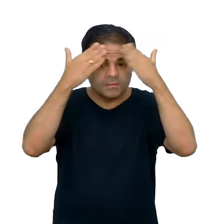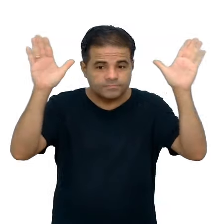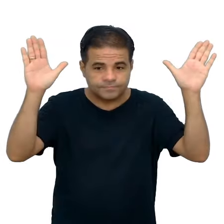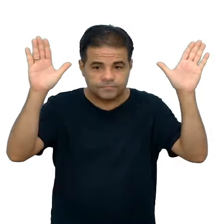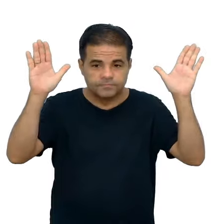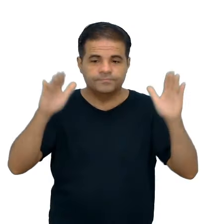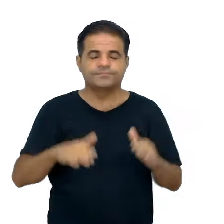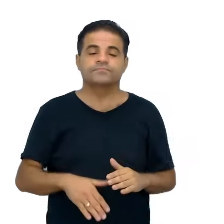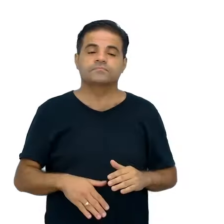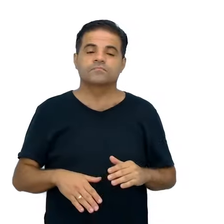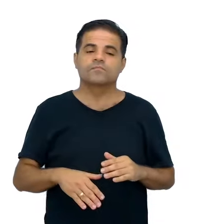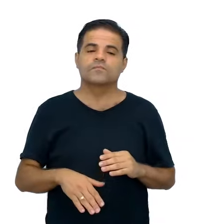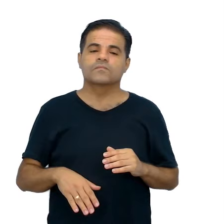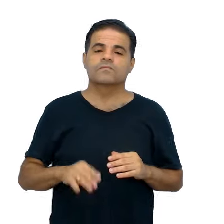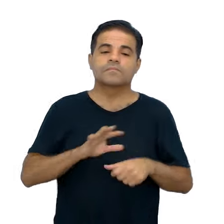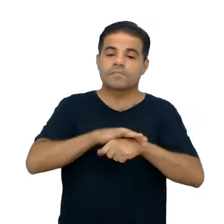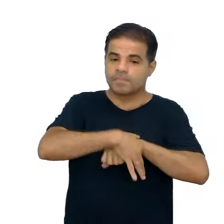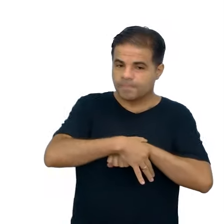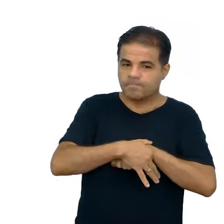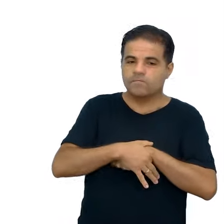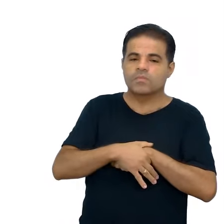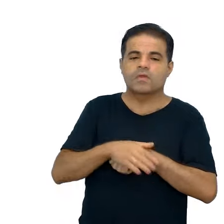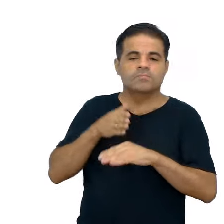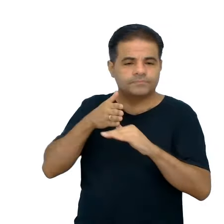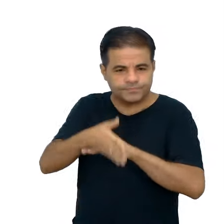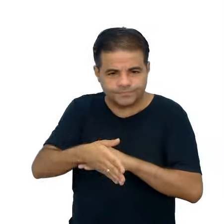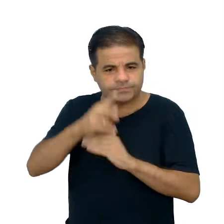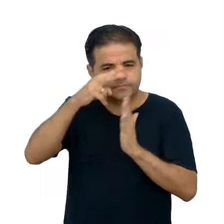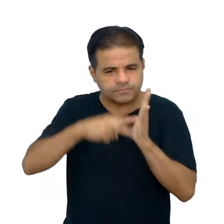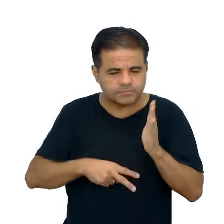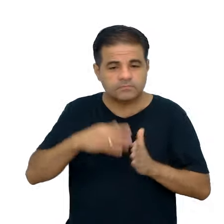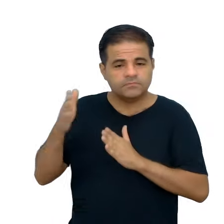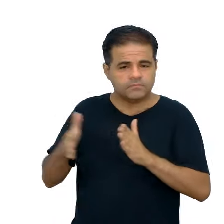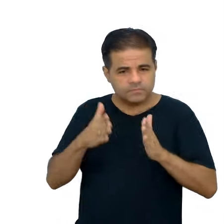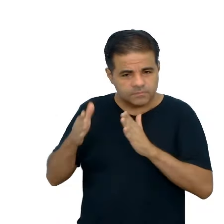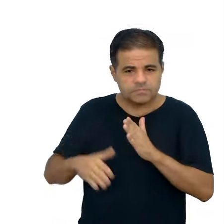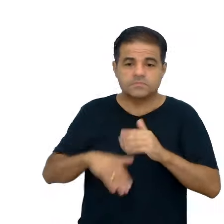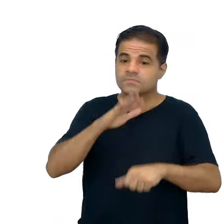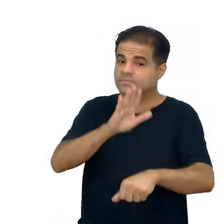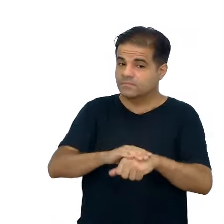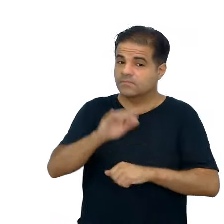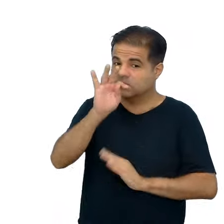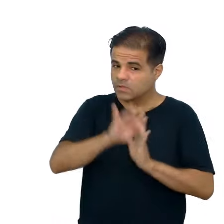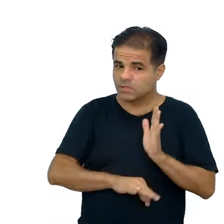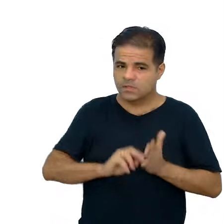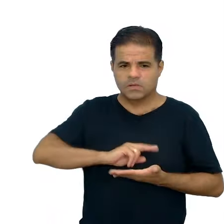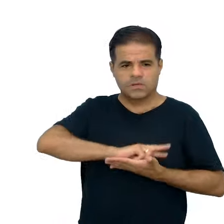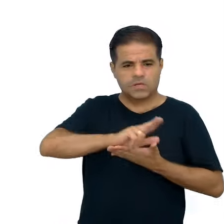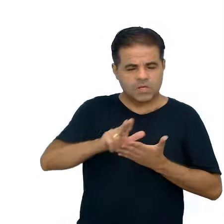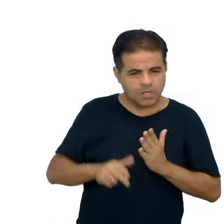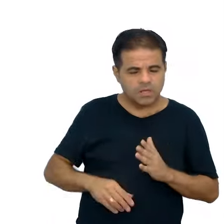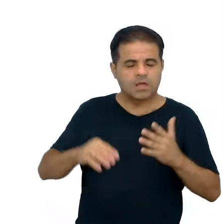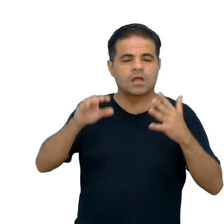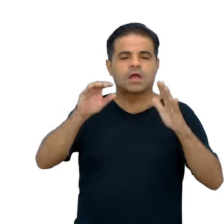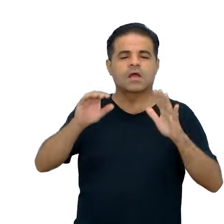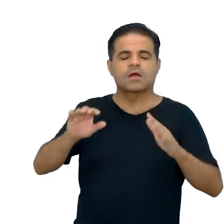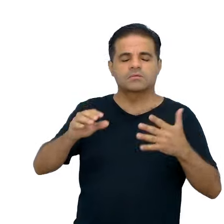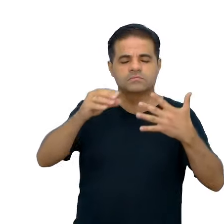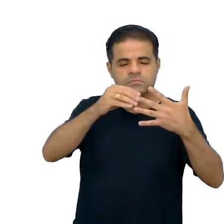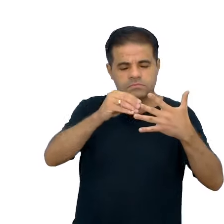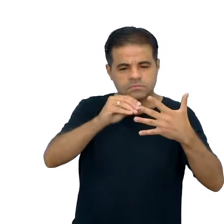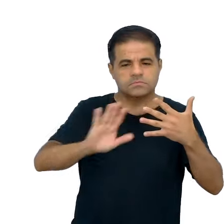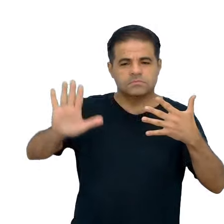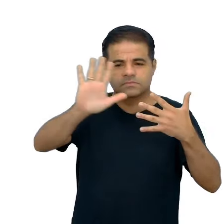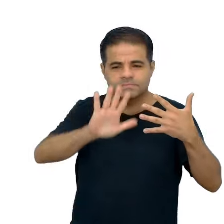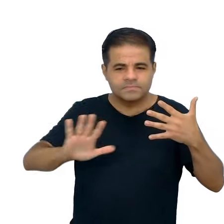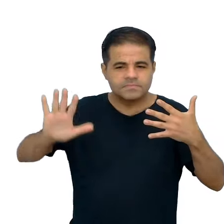repertório do estudante, garantem o acesso à leitura e à produção dos chamados textos multissemióticos, cada vez mais, né,